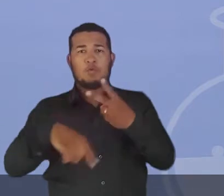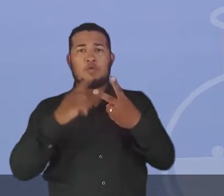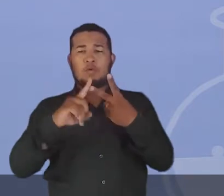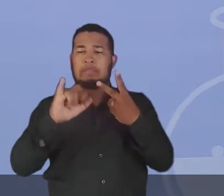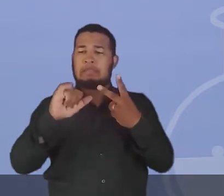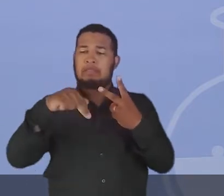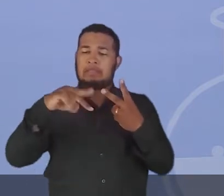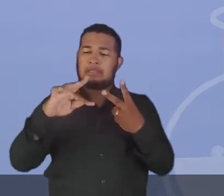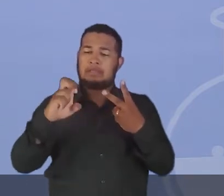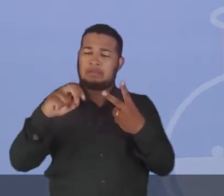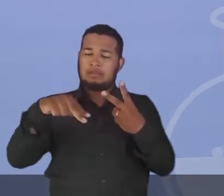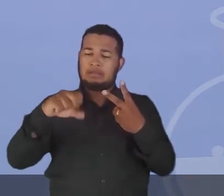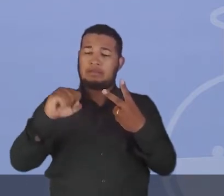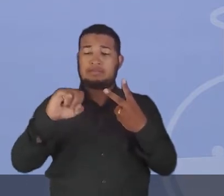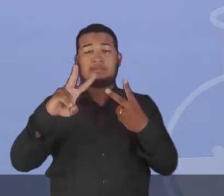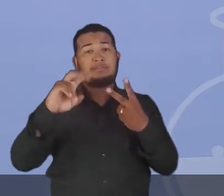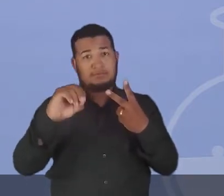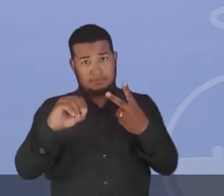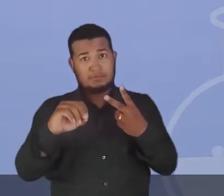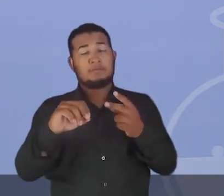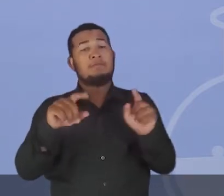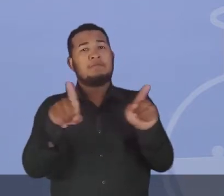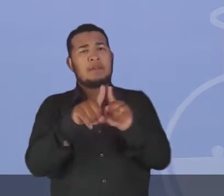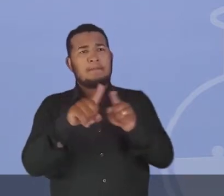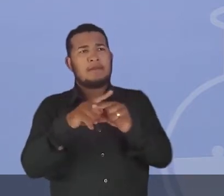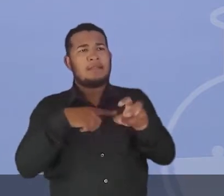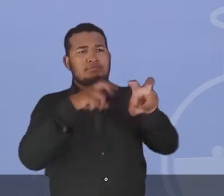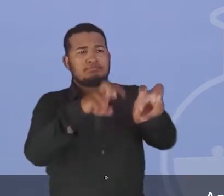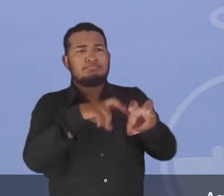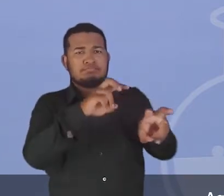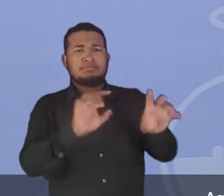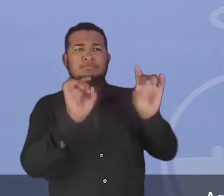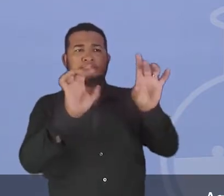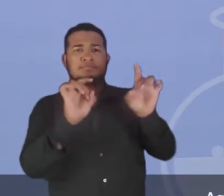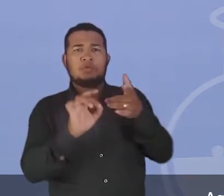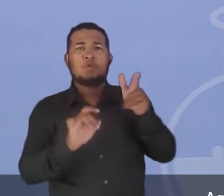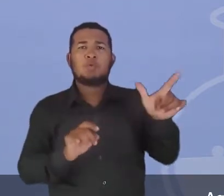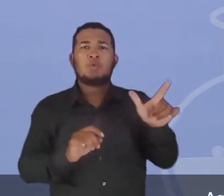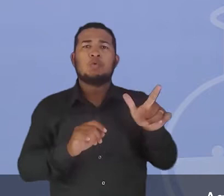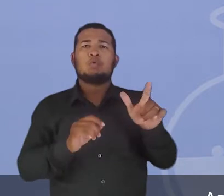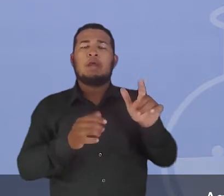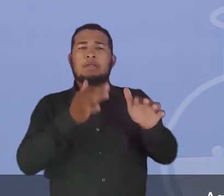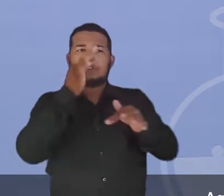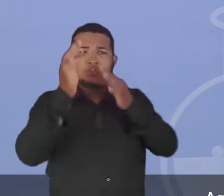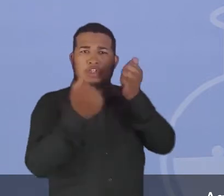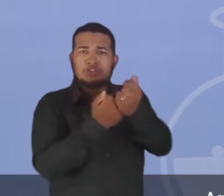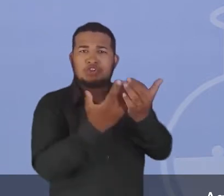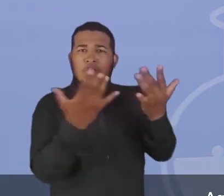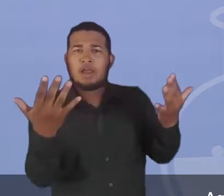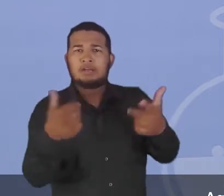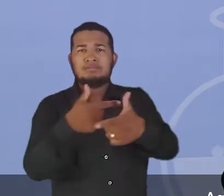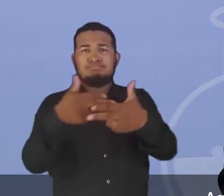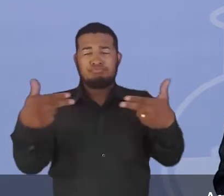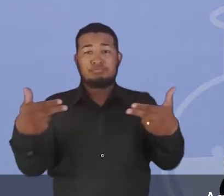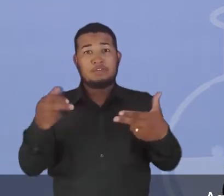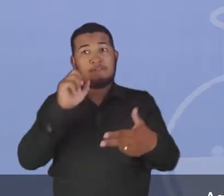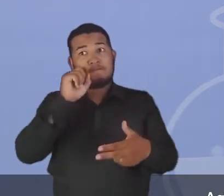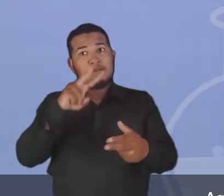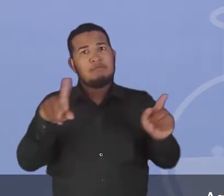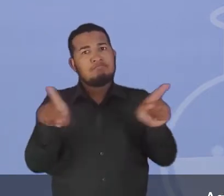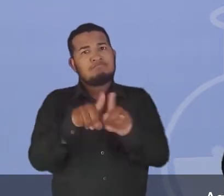Nós vimos um pouquinho sobre a agricultura de subsistência, agricultura de jardinagem. Vimos como é